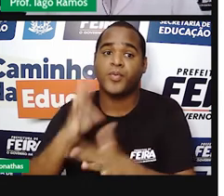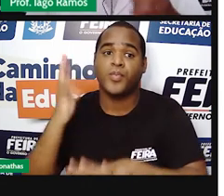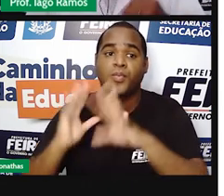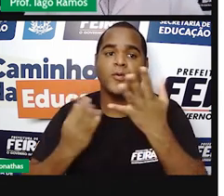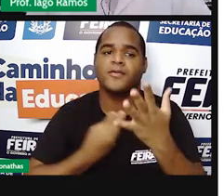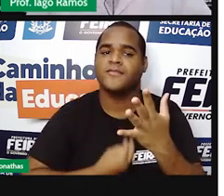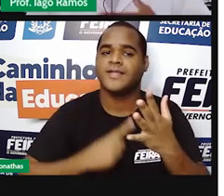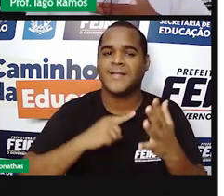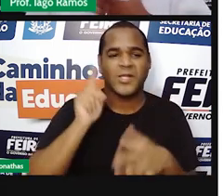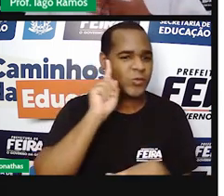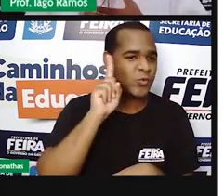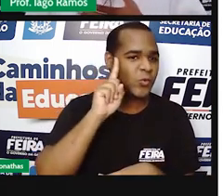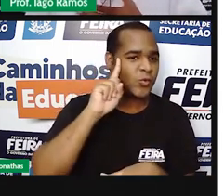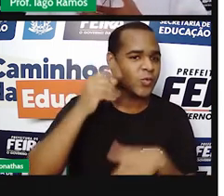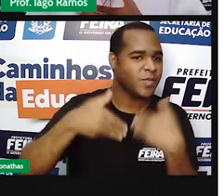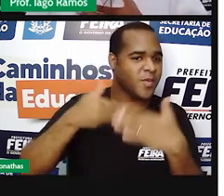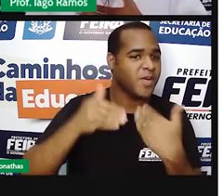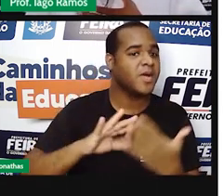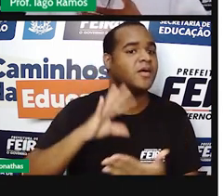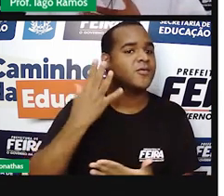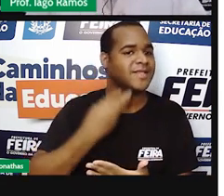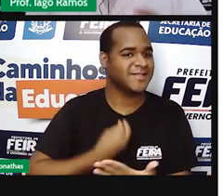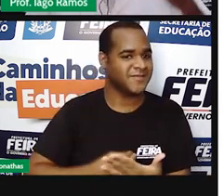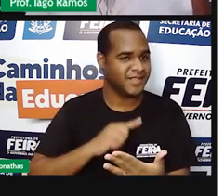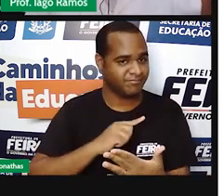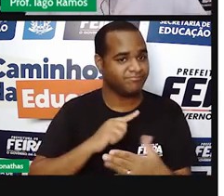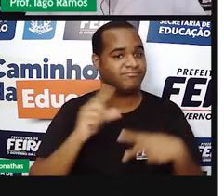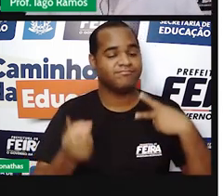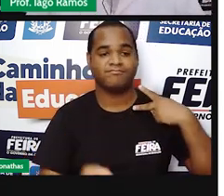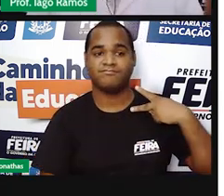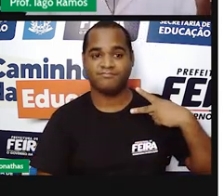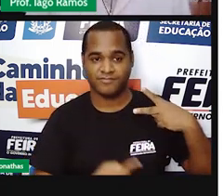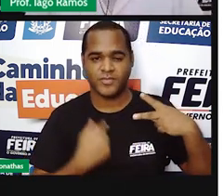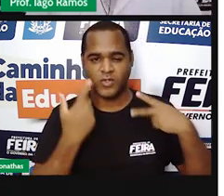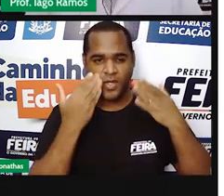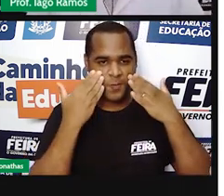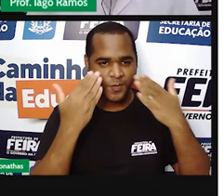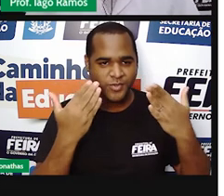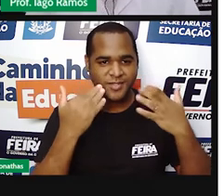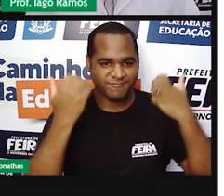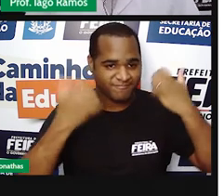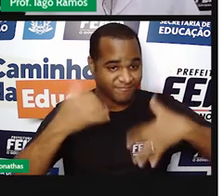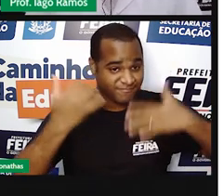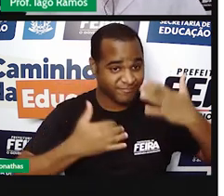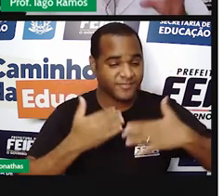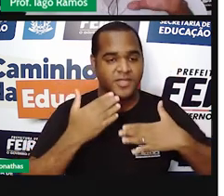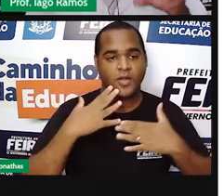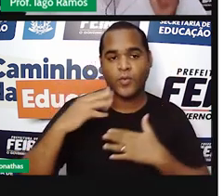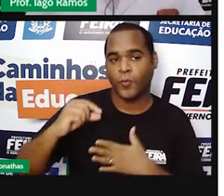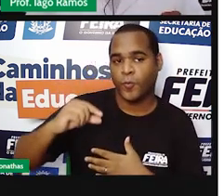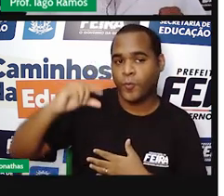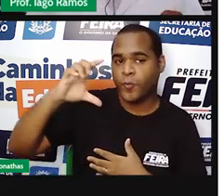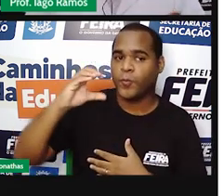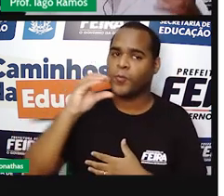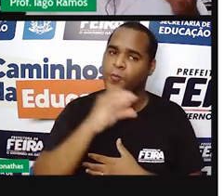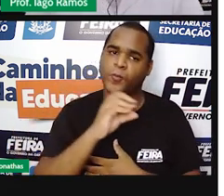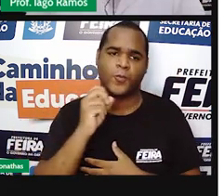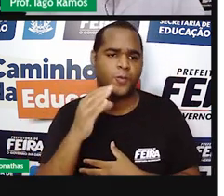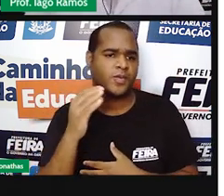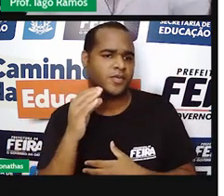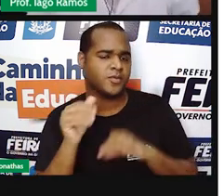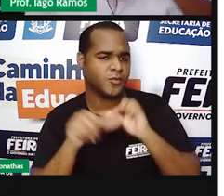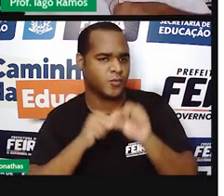reais em situações do nosso cotidiano. como eu mostrei para vocês ali, a situação da temperatura que envolve número inteiro.